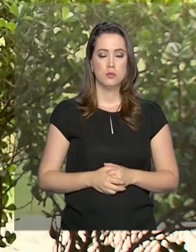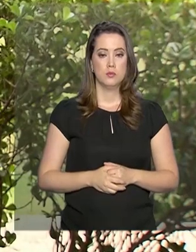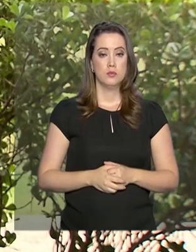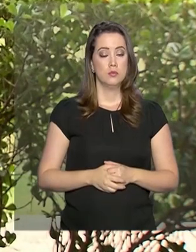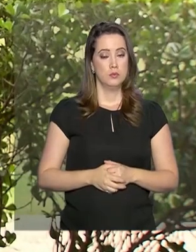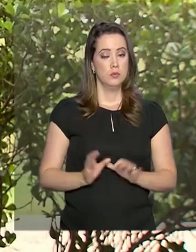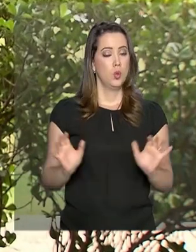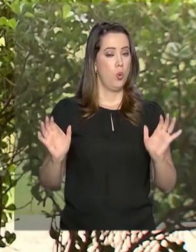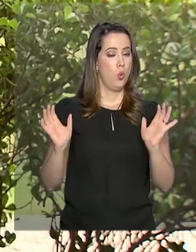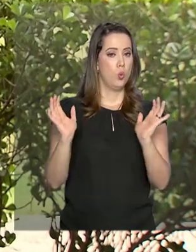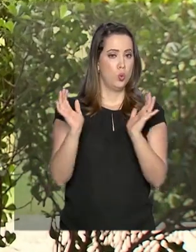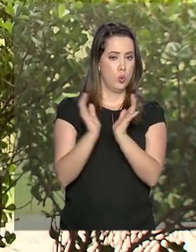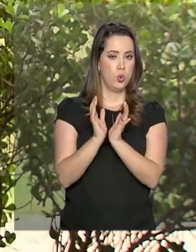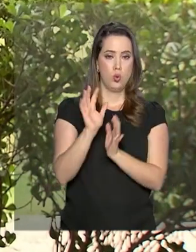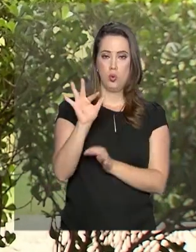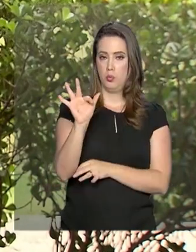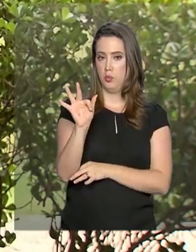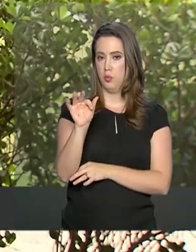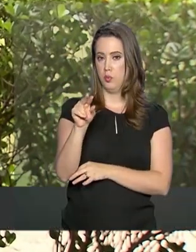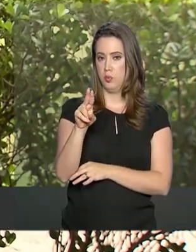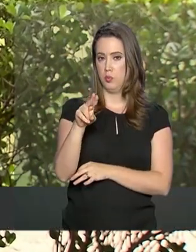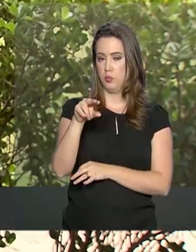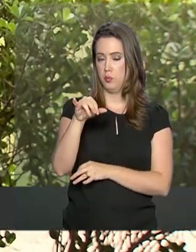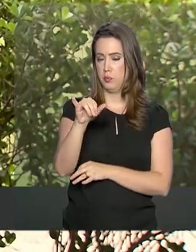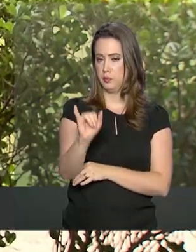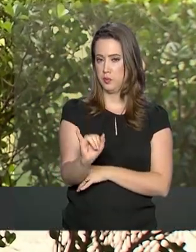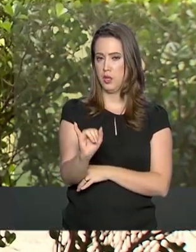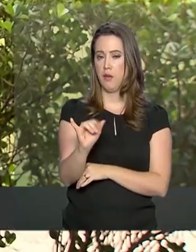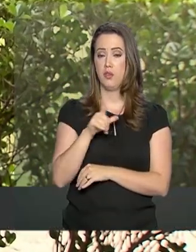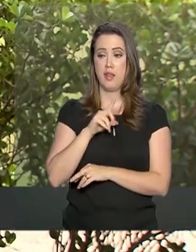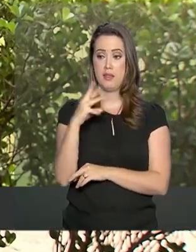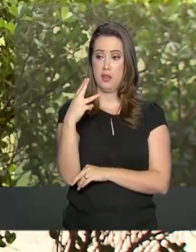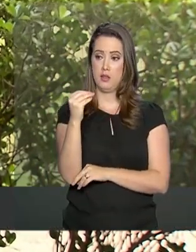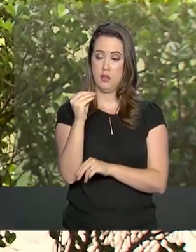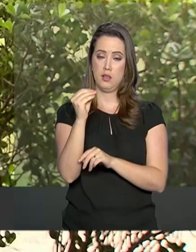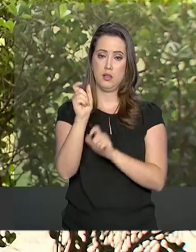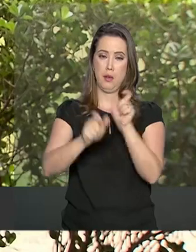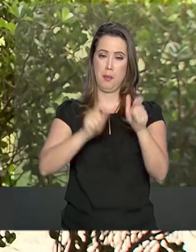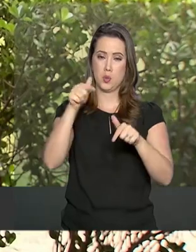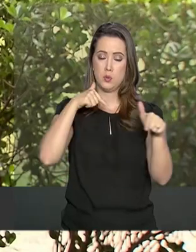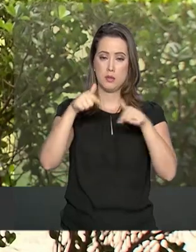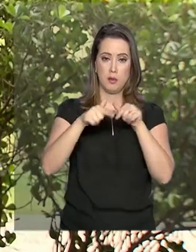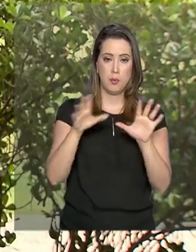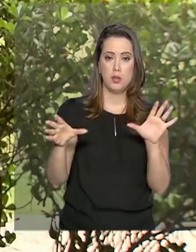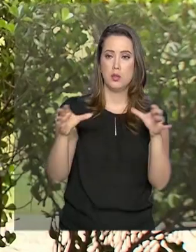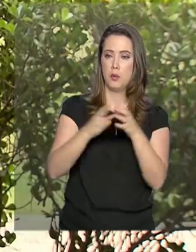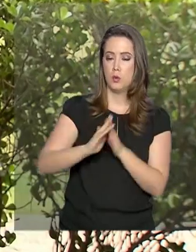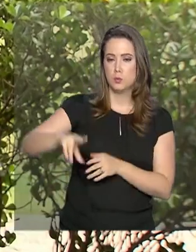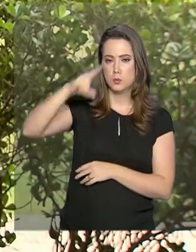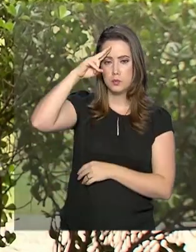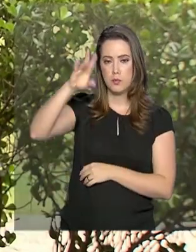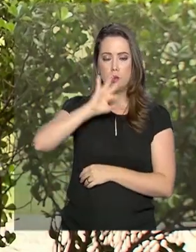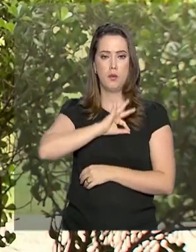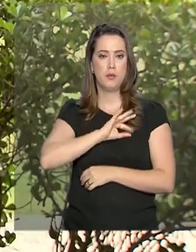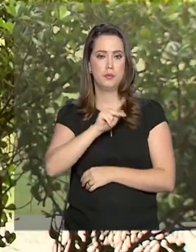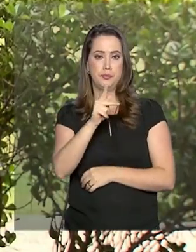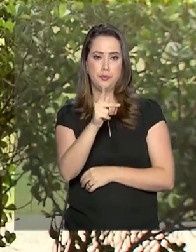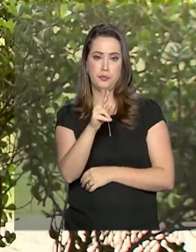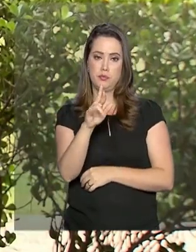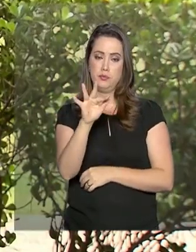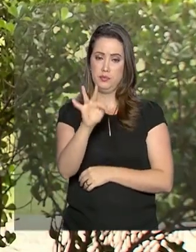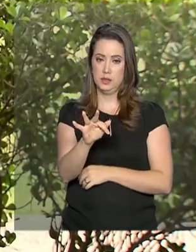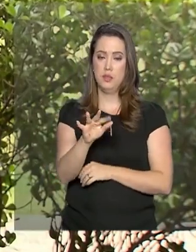A equipe da FUNAI reúne cerca de 30 pessoas e conta também com o apoio de soldados do Exército, policiais federais e